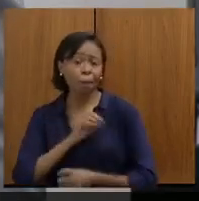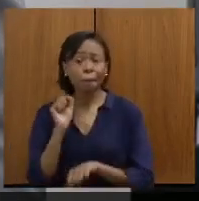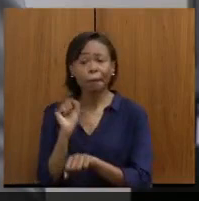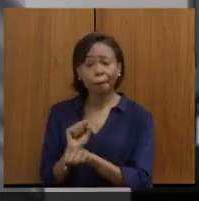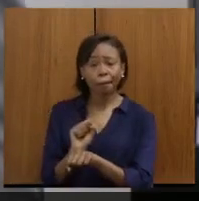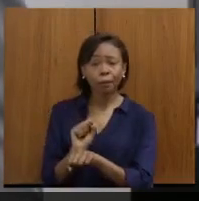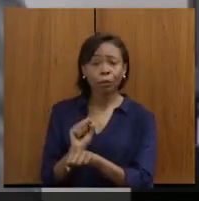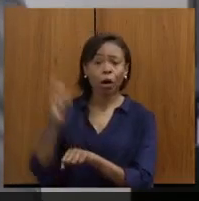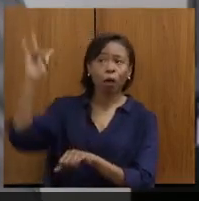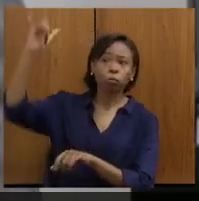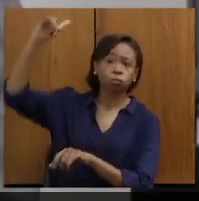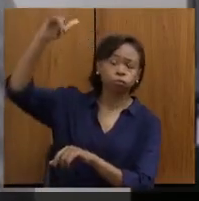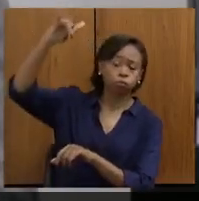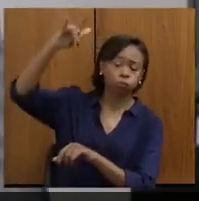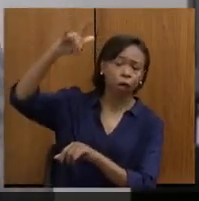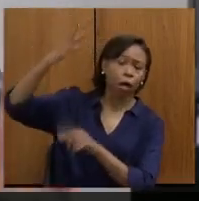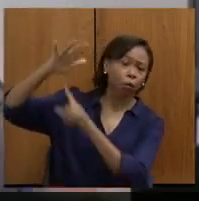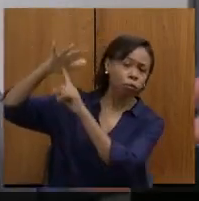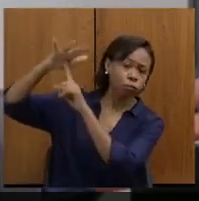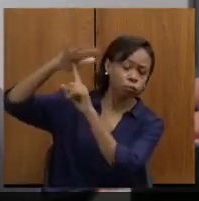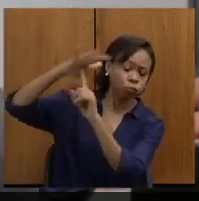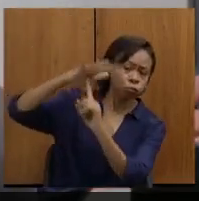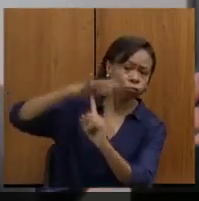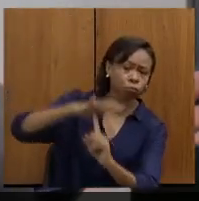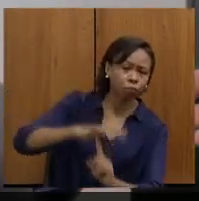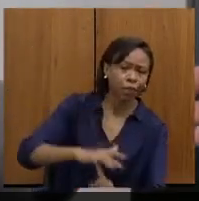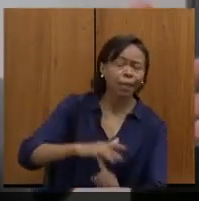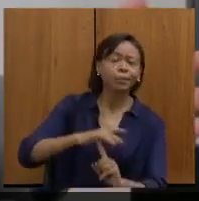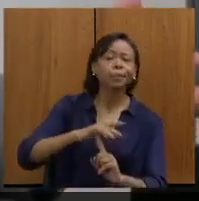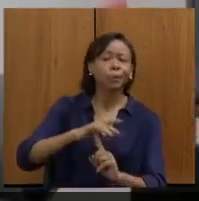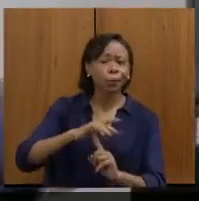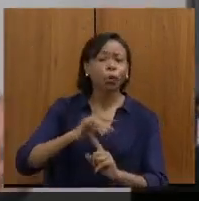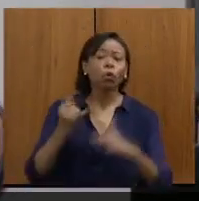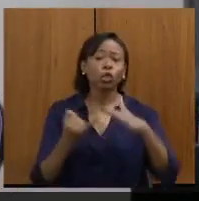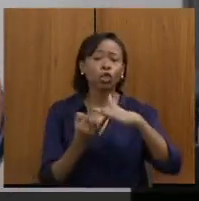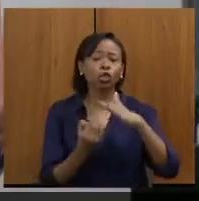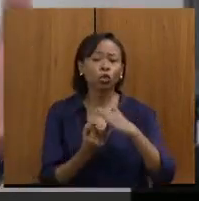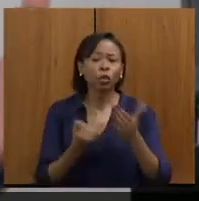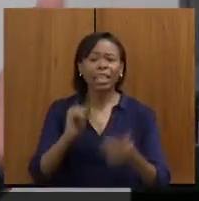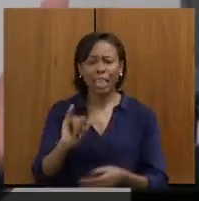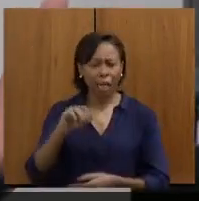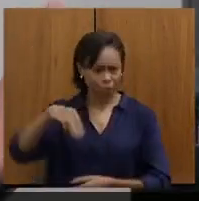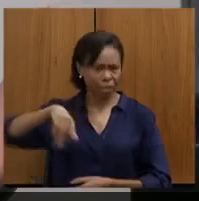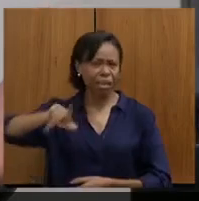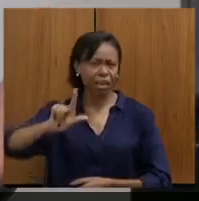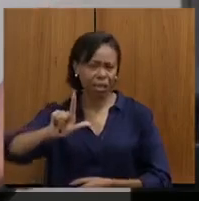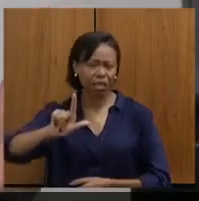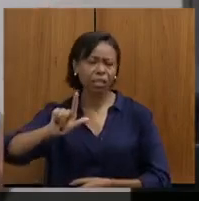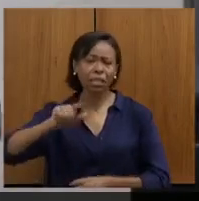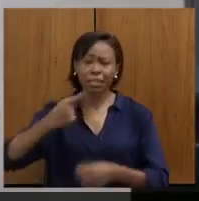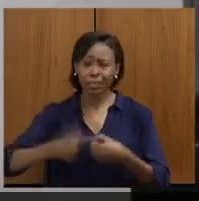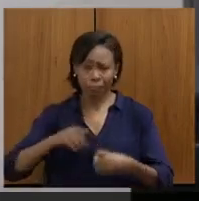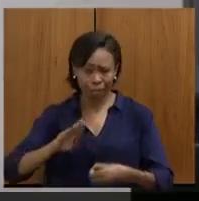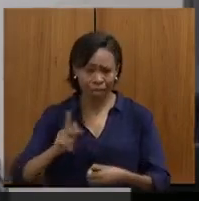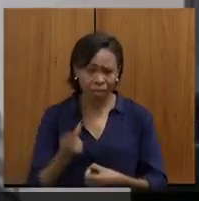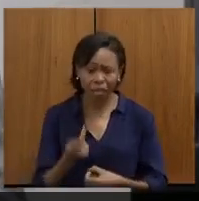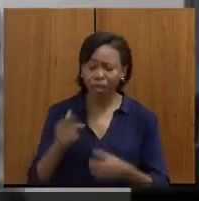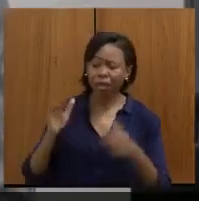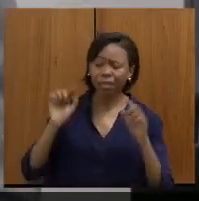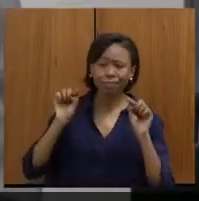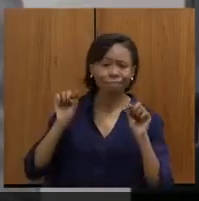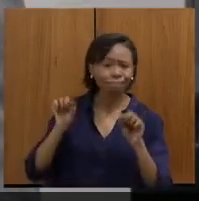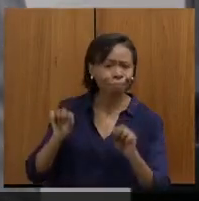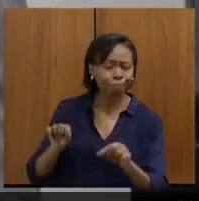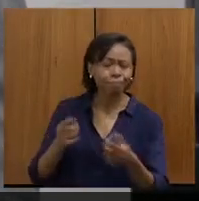dos bombeiros descendo, Instituto Médico Legal de Belo Horizonte recebendo toda aquela situação, os parentes,